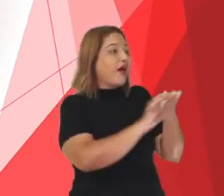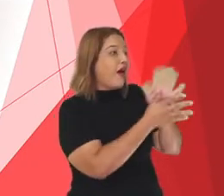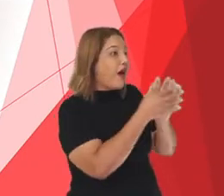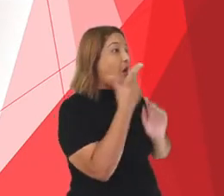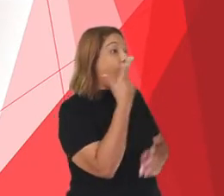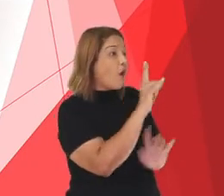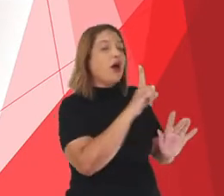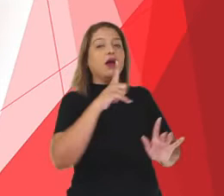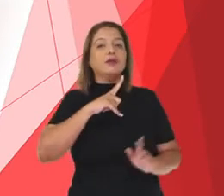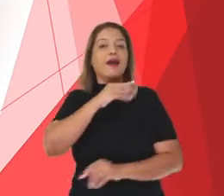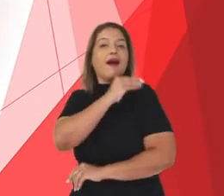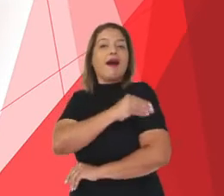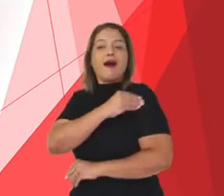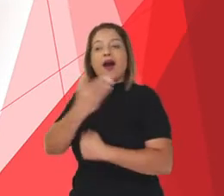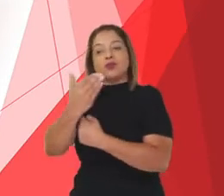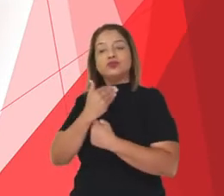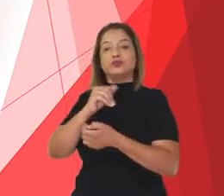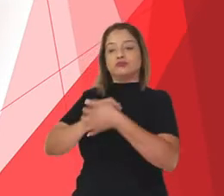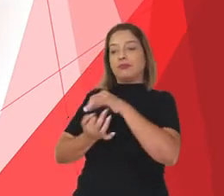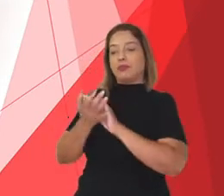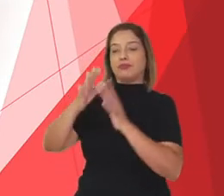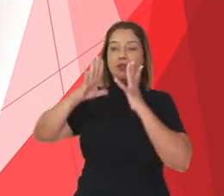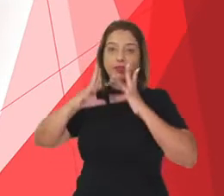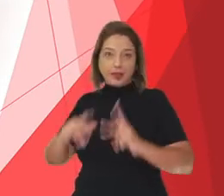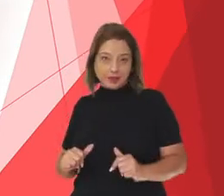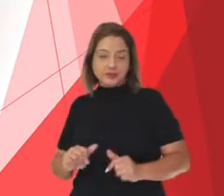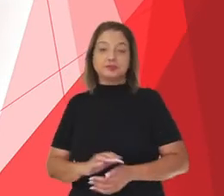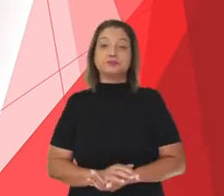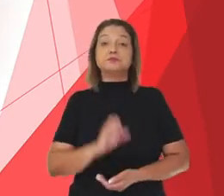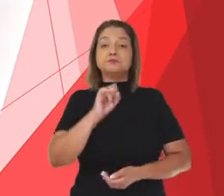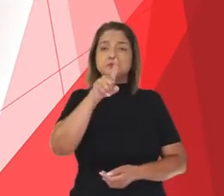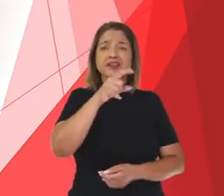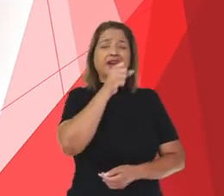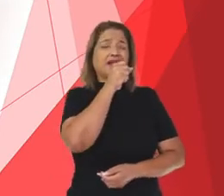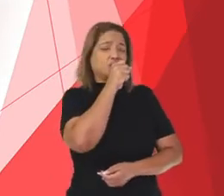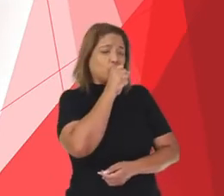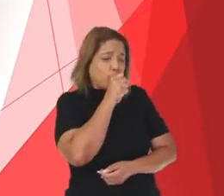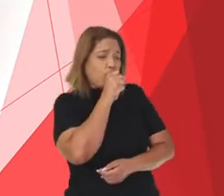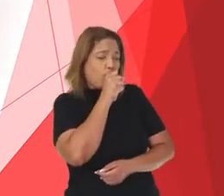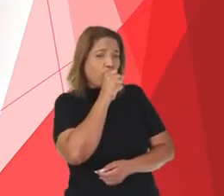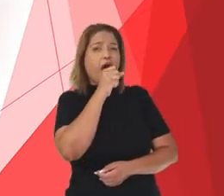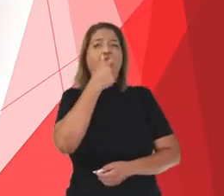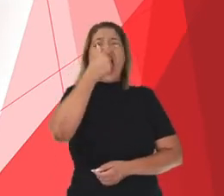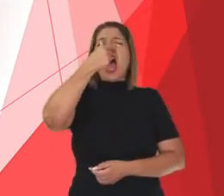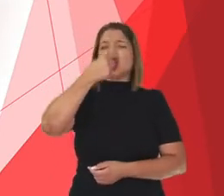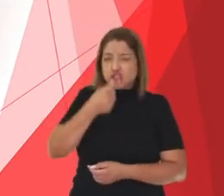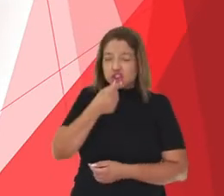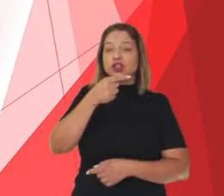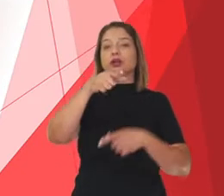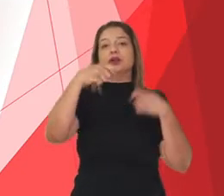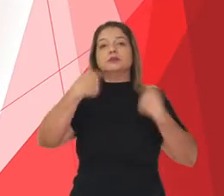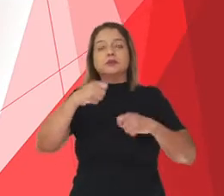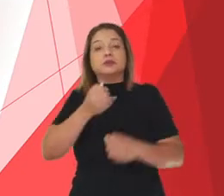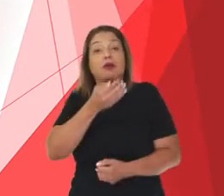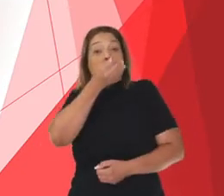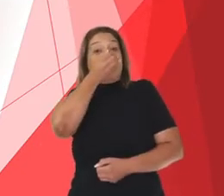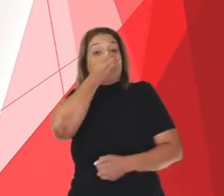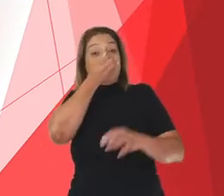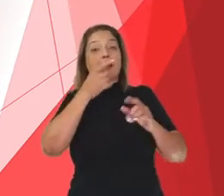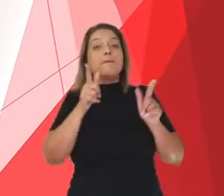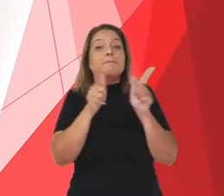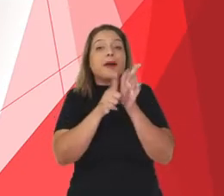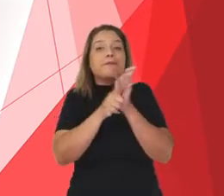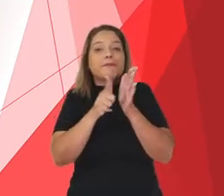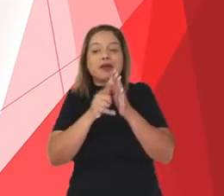perto. Quando for torcer ou espirrar, cubra o nariz e a boca com um